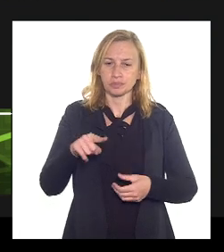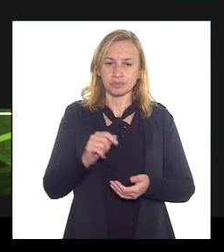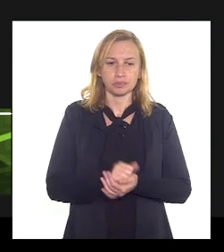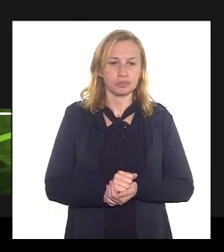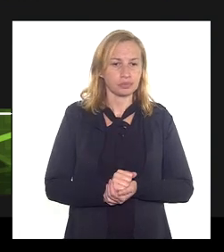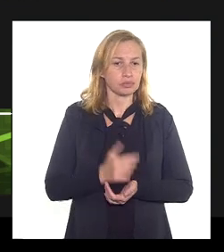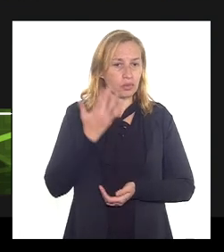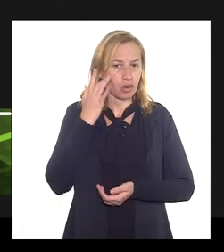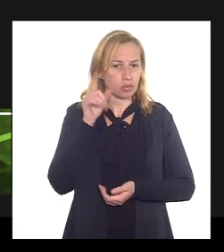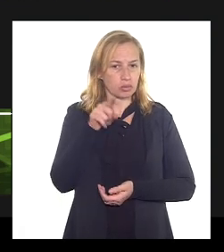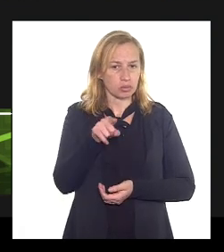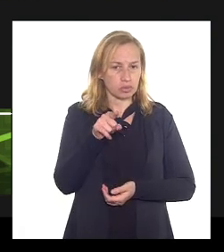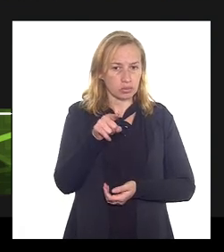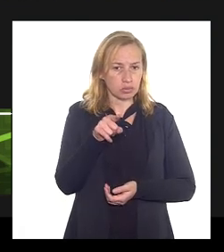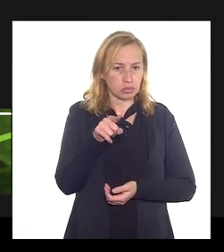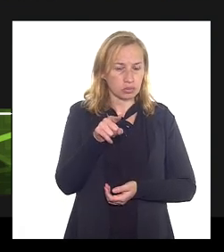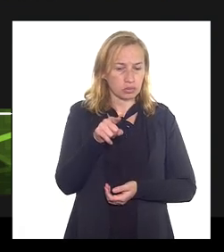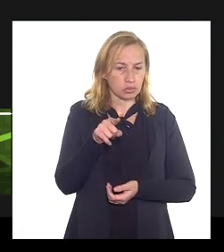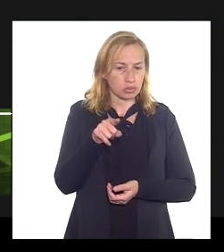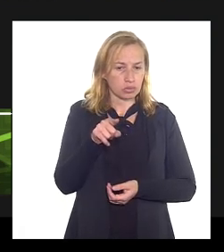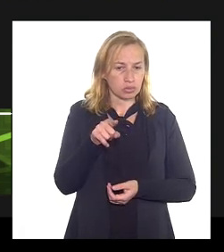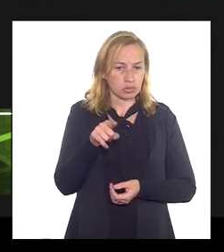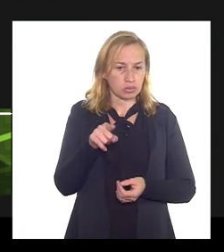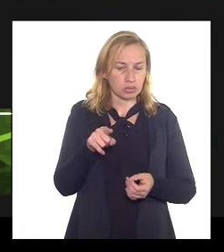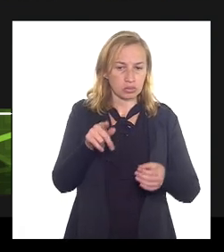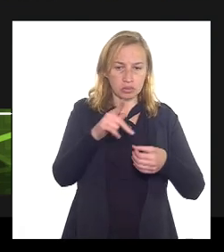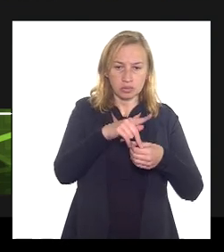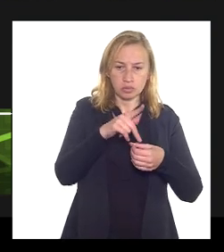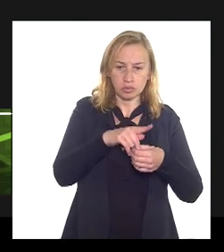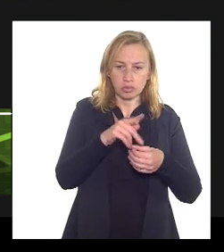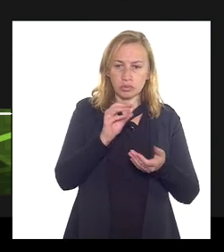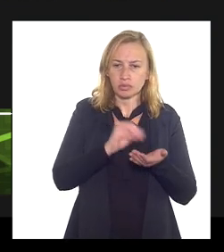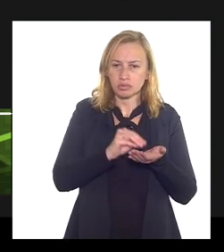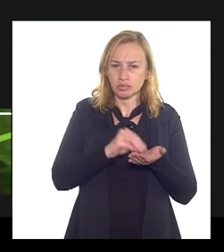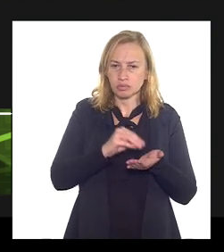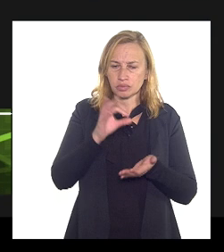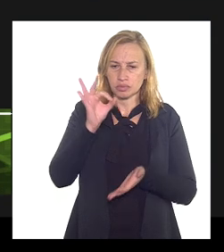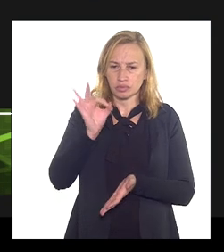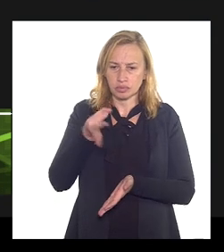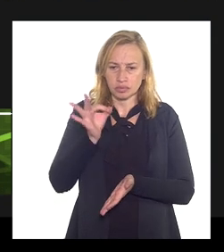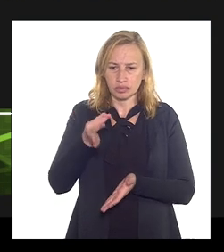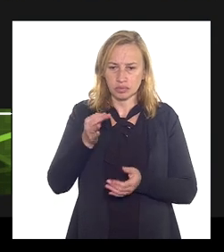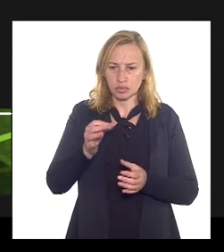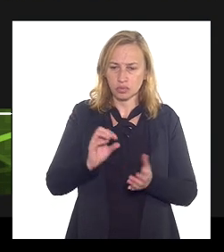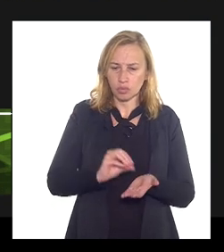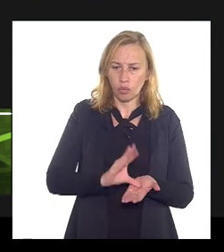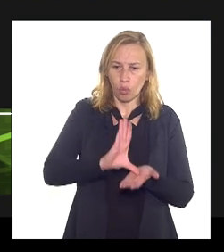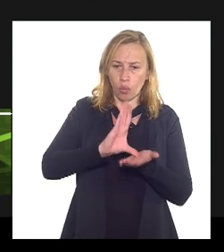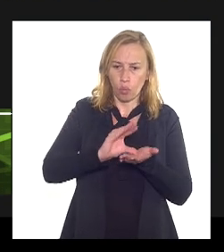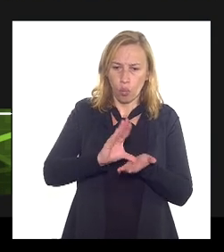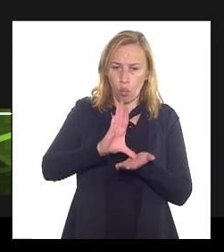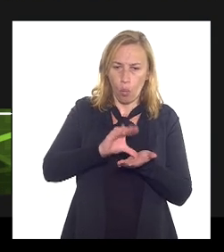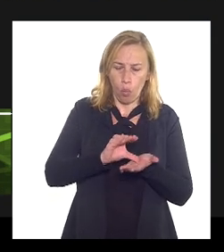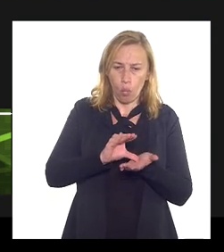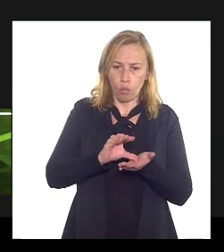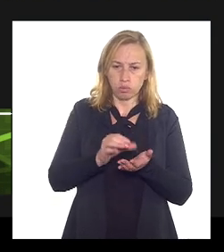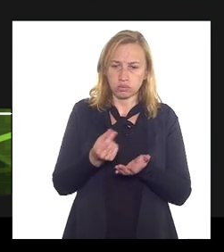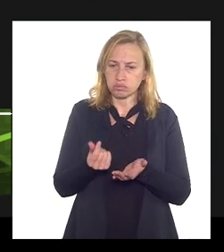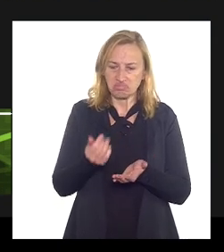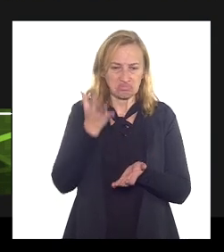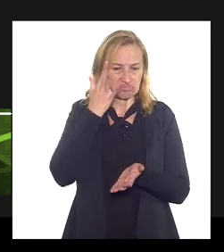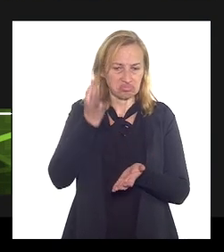acho que isso daí gera para a Petrobras uma incerteza grande com um volume de dinheiro que ninguém sabe quanto será